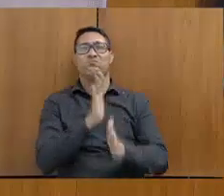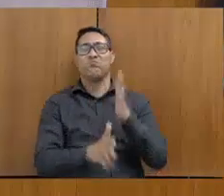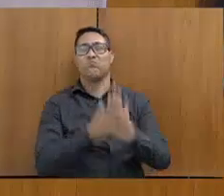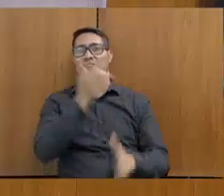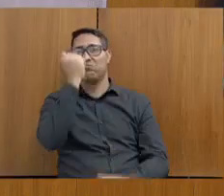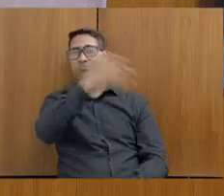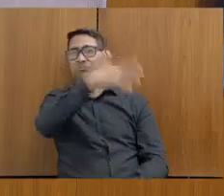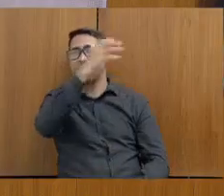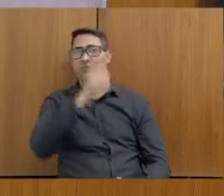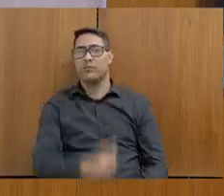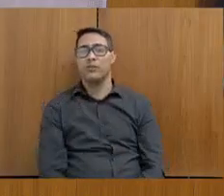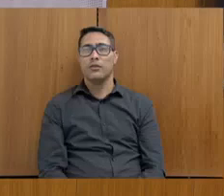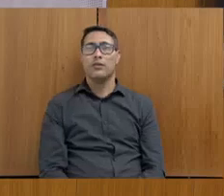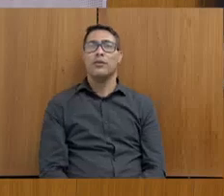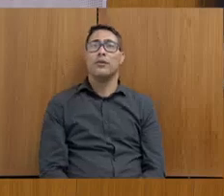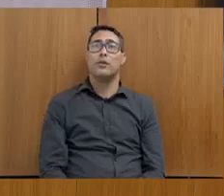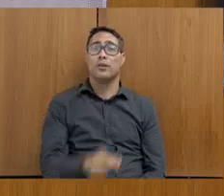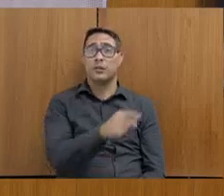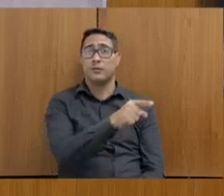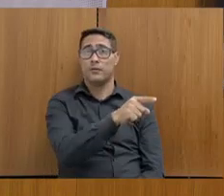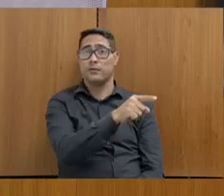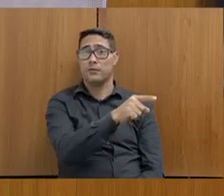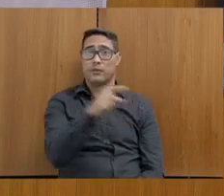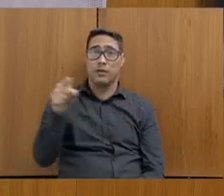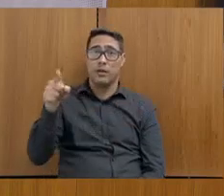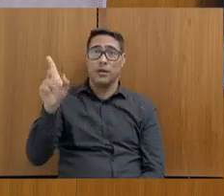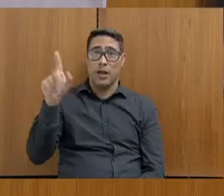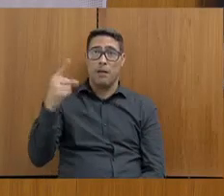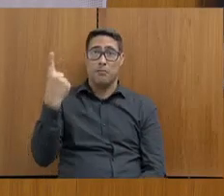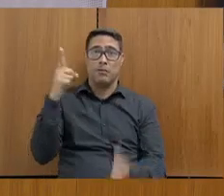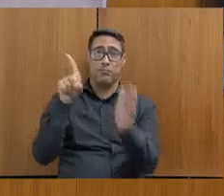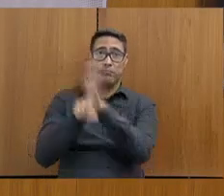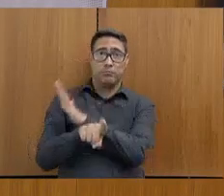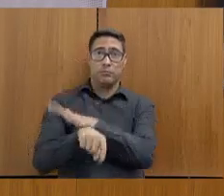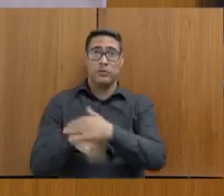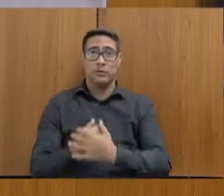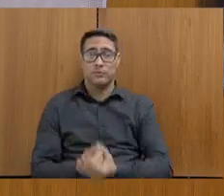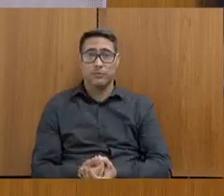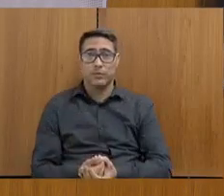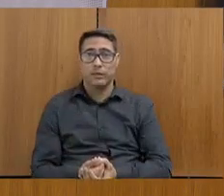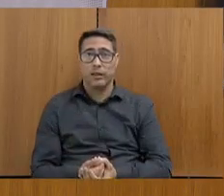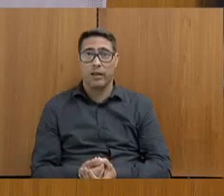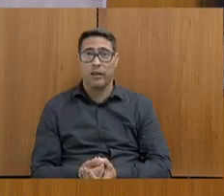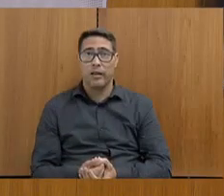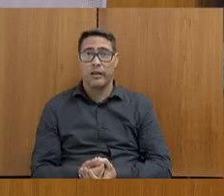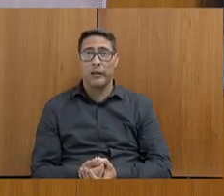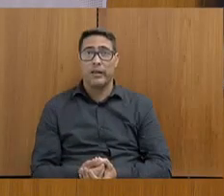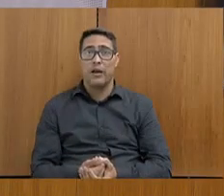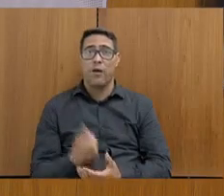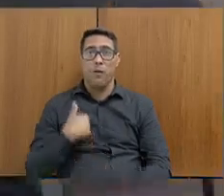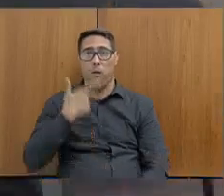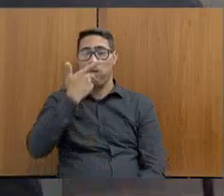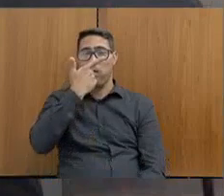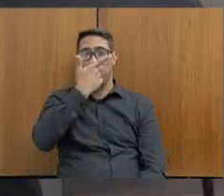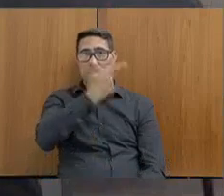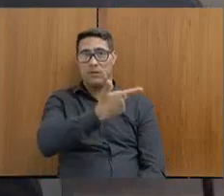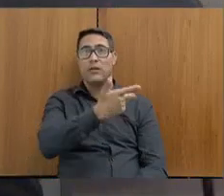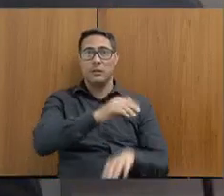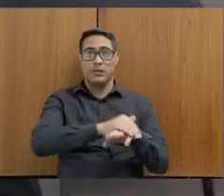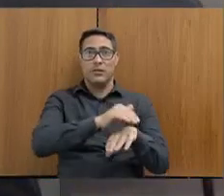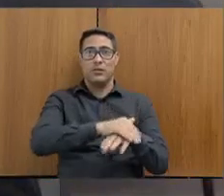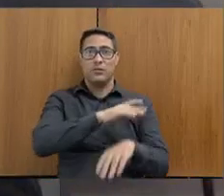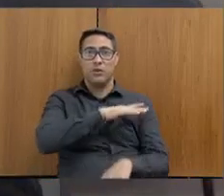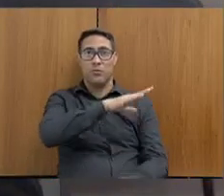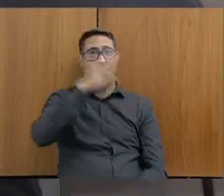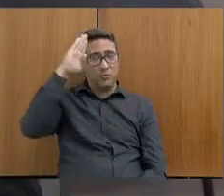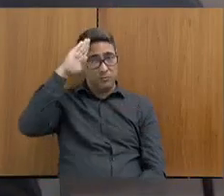Obrigado, deputado. Com relação à primeira pergunta, eu vou me permitir falar aqui como acadêmico,